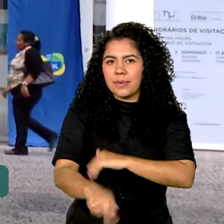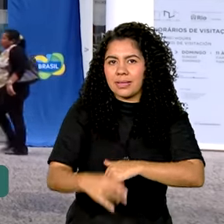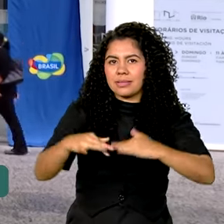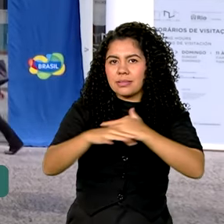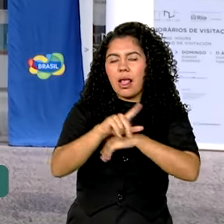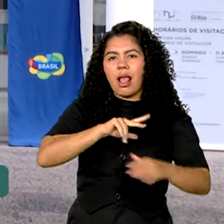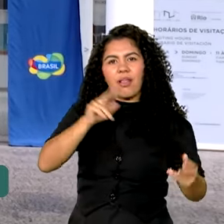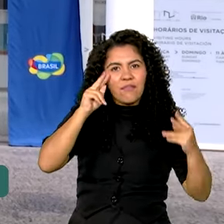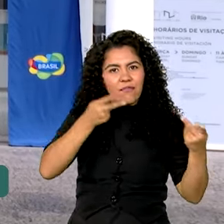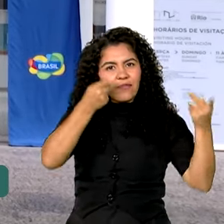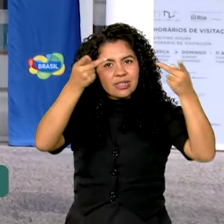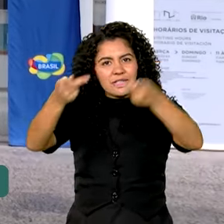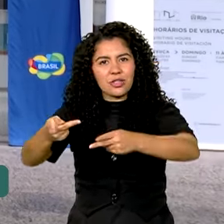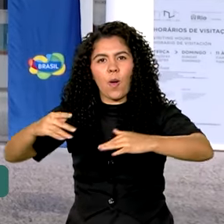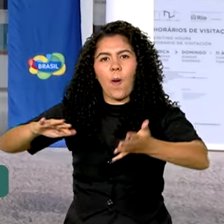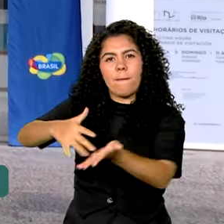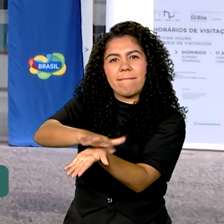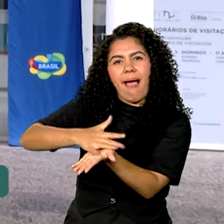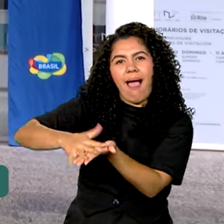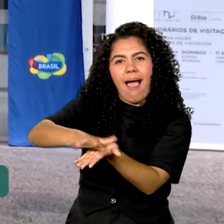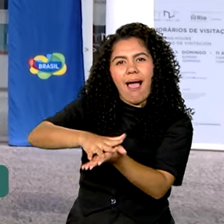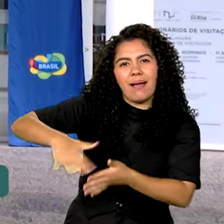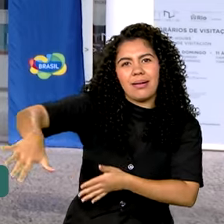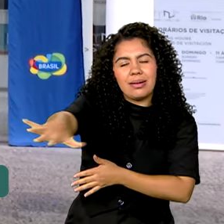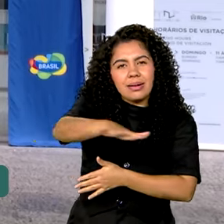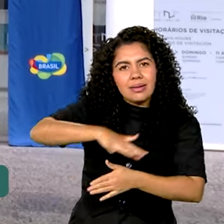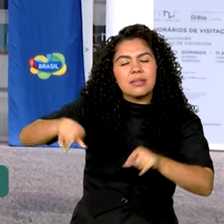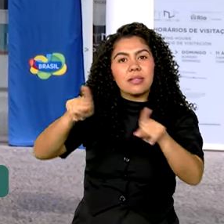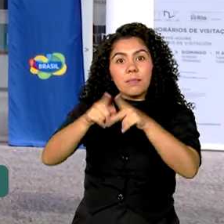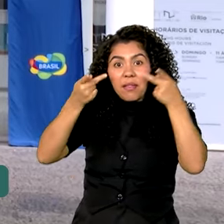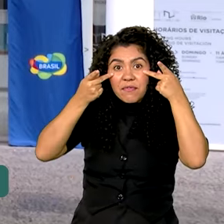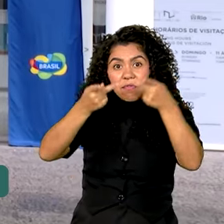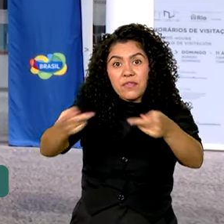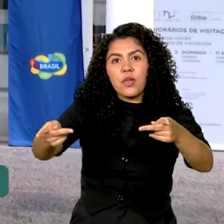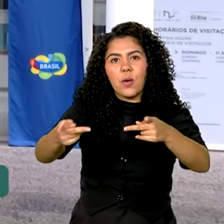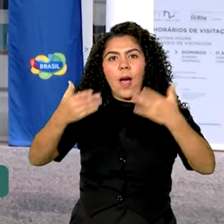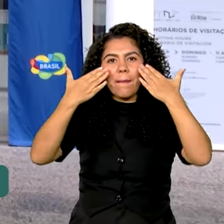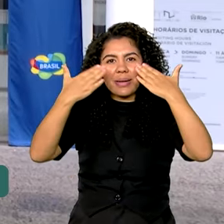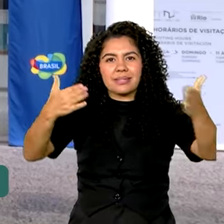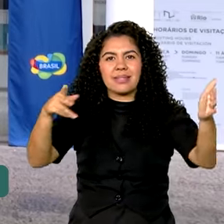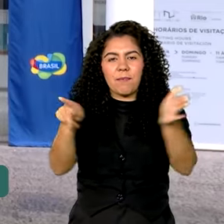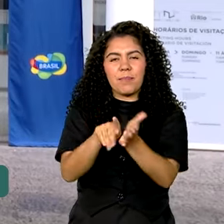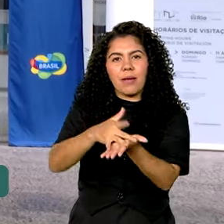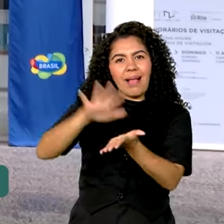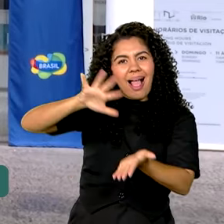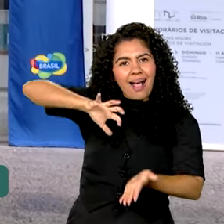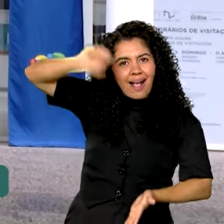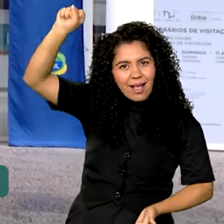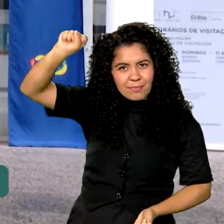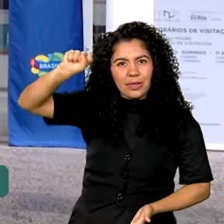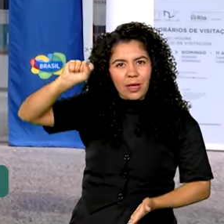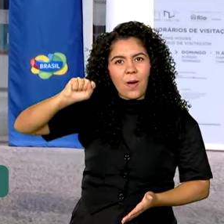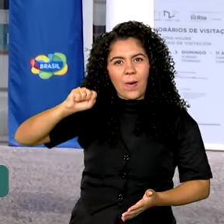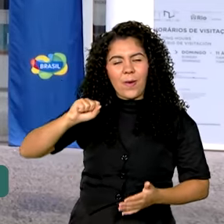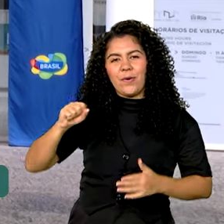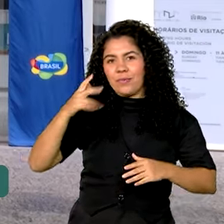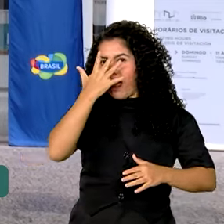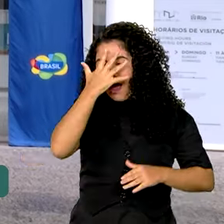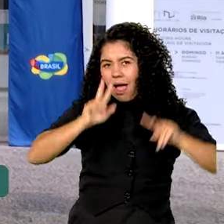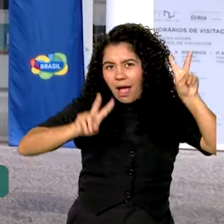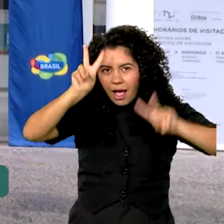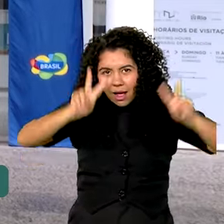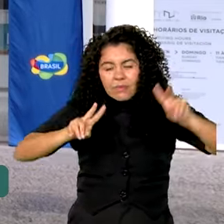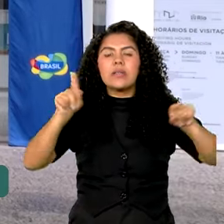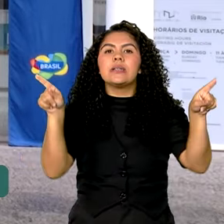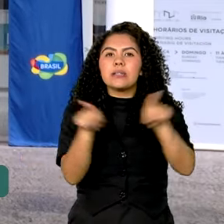o sambódromo, viram uma apresentação da Viradouro, atual campeã do Carnaval, a escola de samba campeã do Carnaval, e também